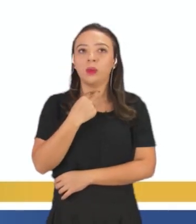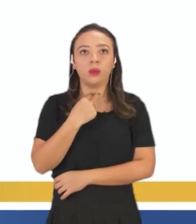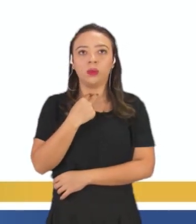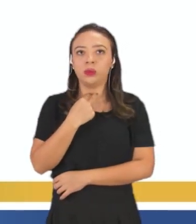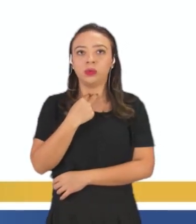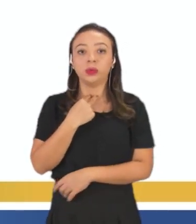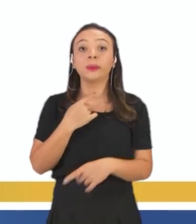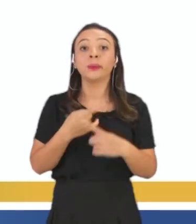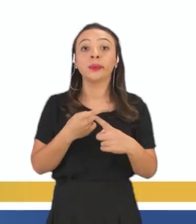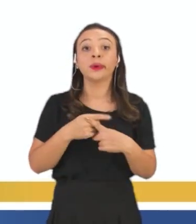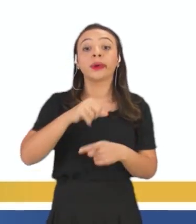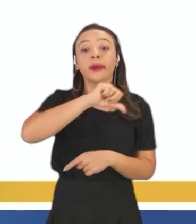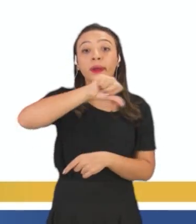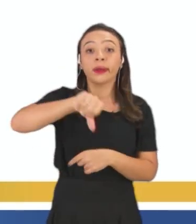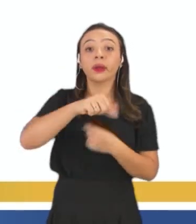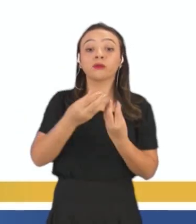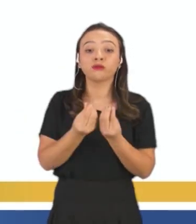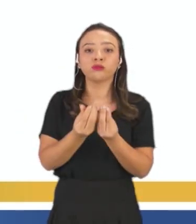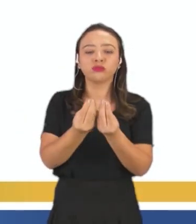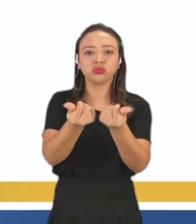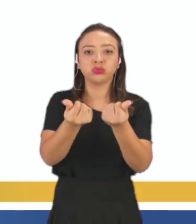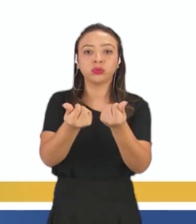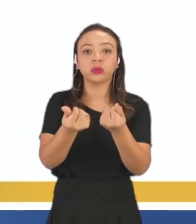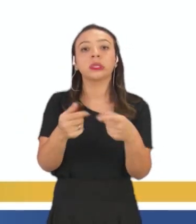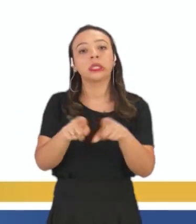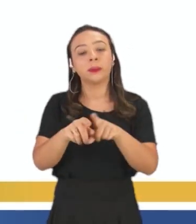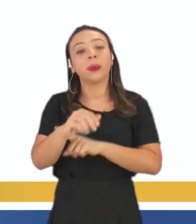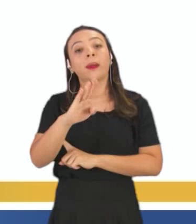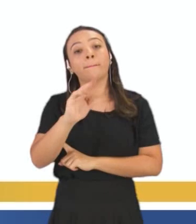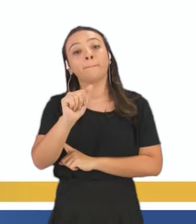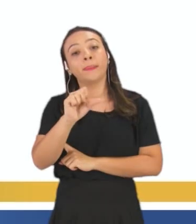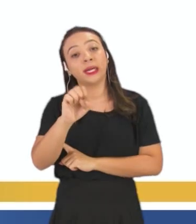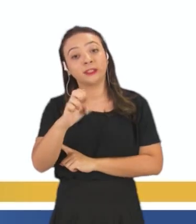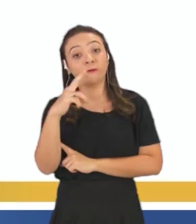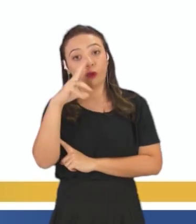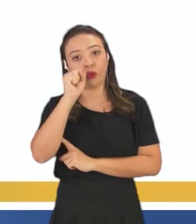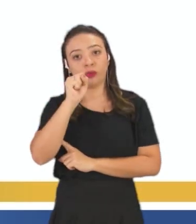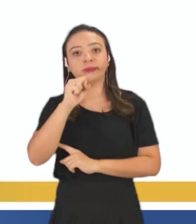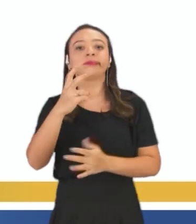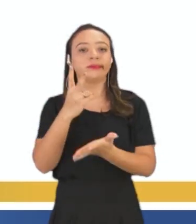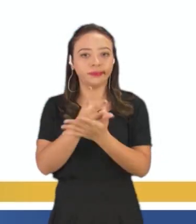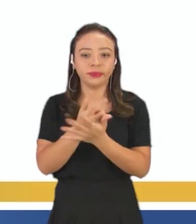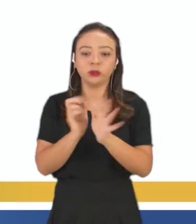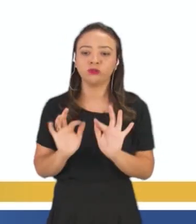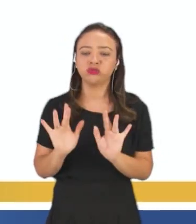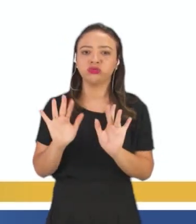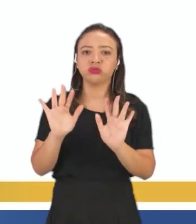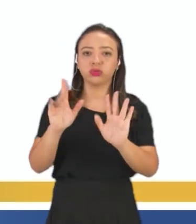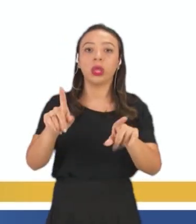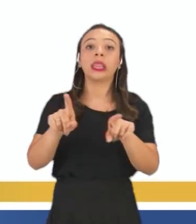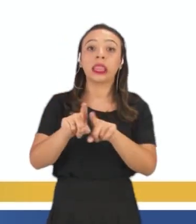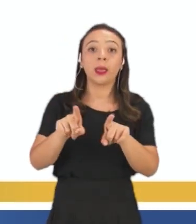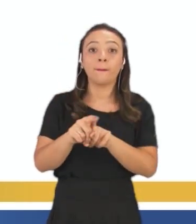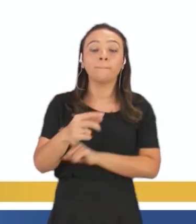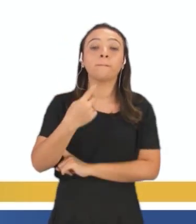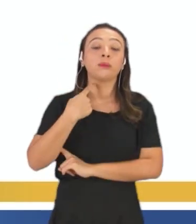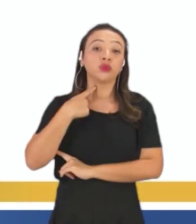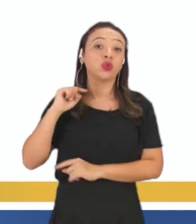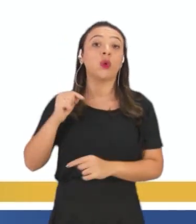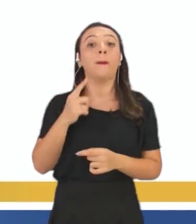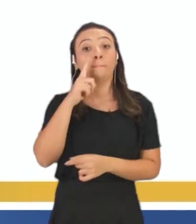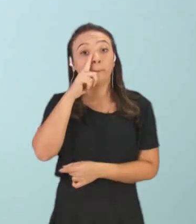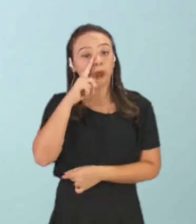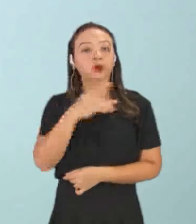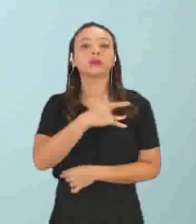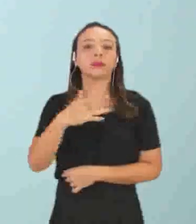gente está trabalhando com ácido ou bases fortes e aqui vai estar liberando vapores e eles são tóxicos, tá? Então, esse equipamento, ele é